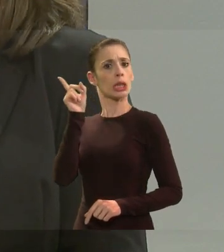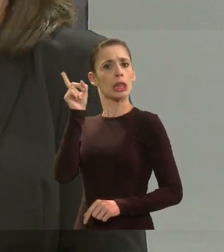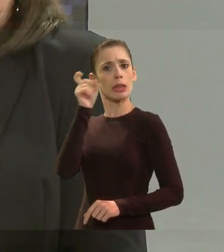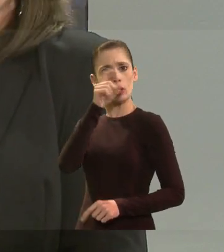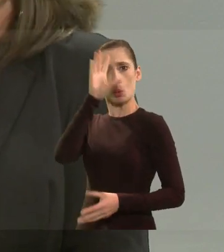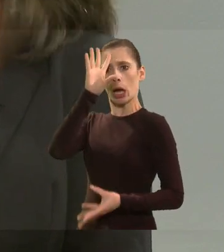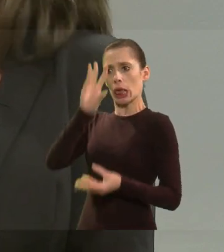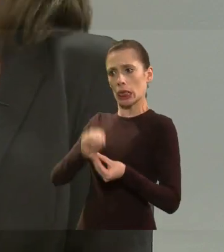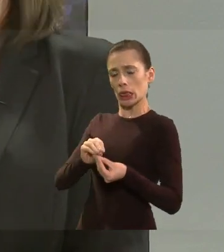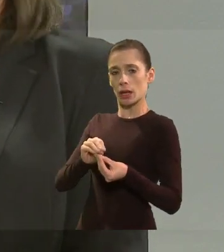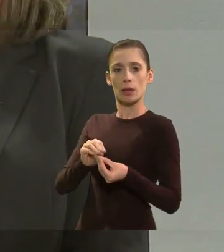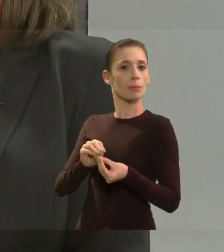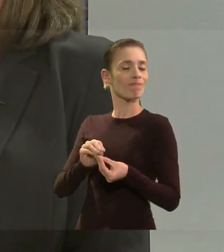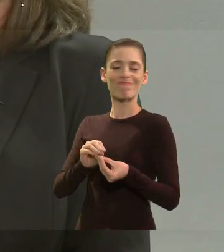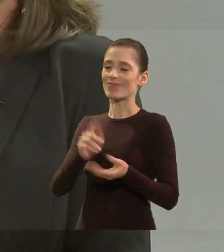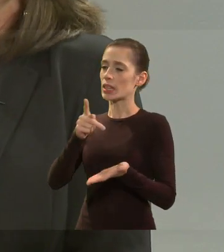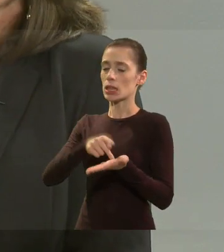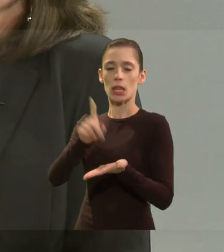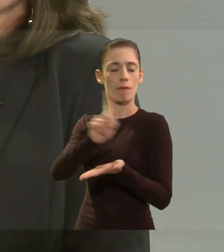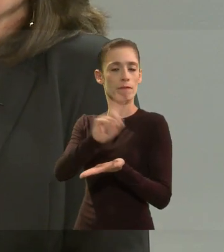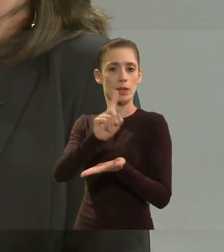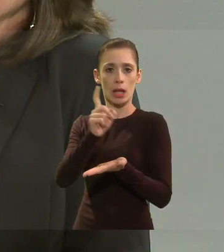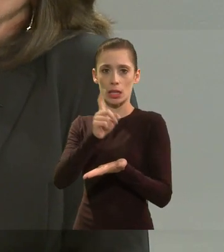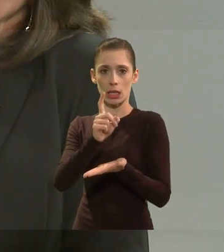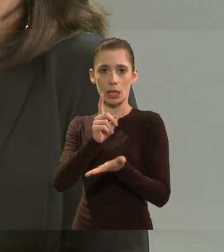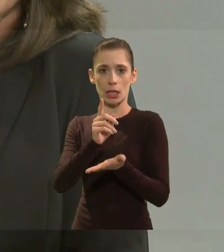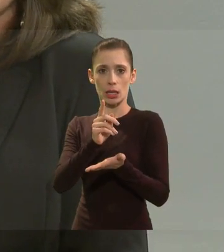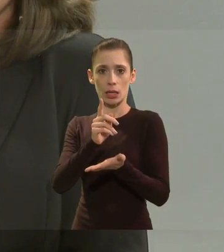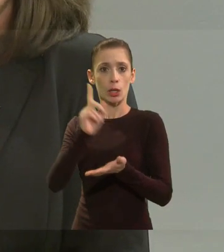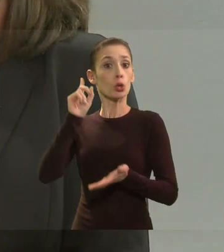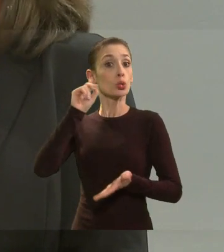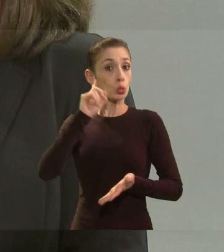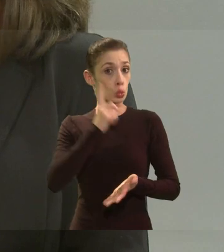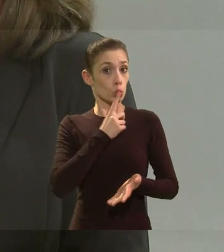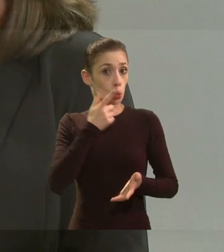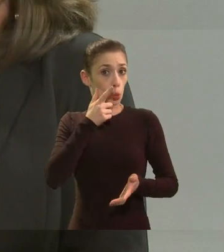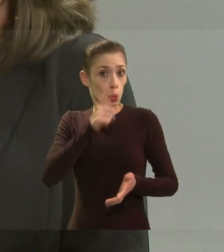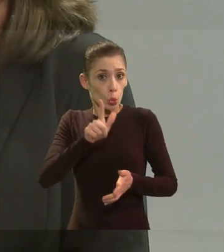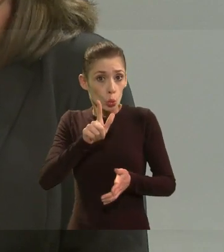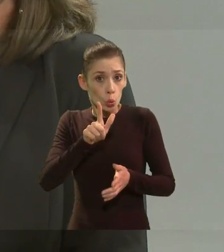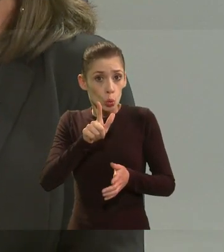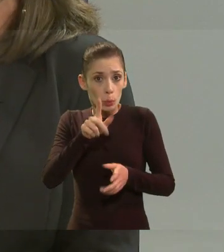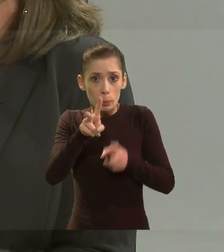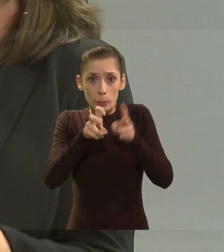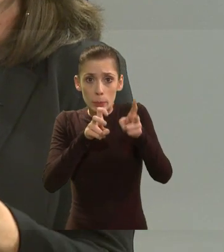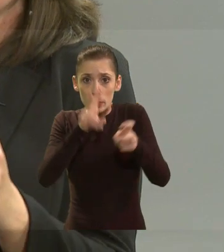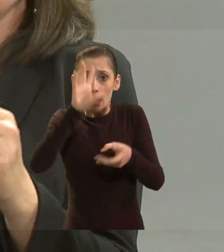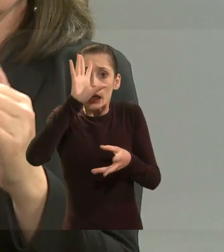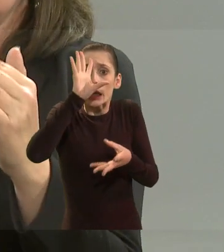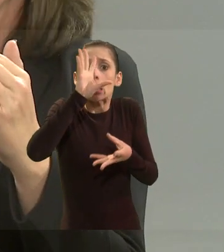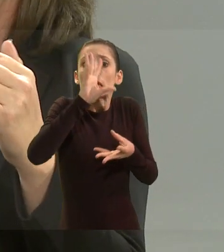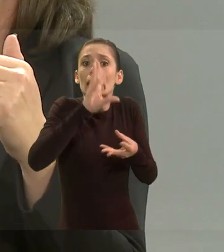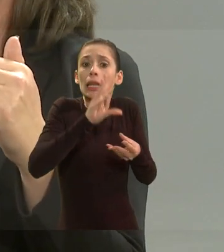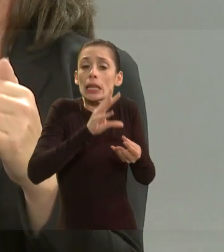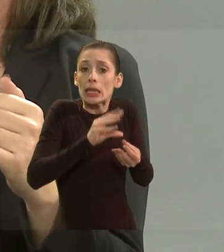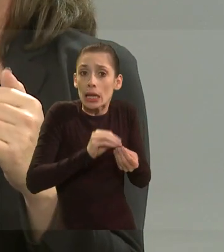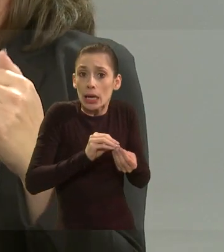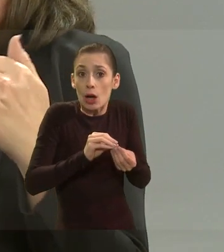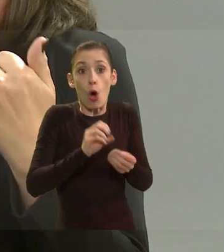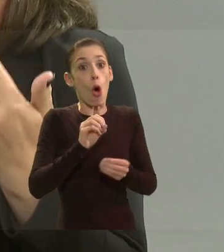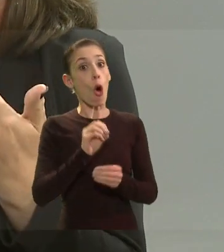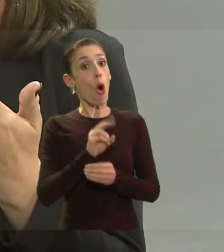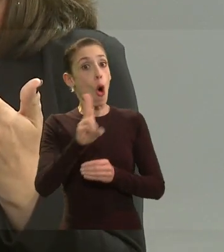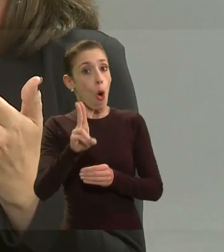compreensão. Não é verdade. A dificuldade de compreensão, às vezes, aparece sim, mas é porque ela não conseguiu